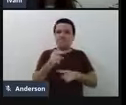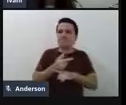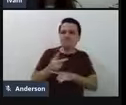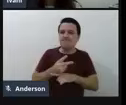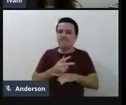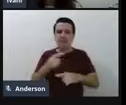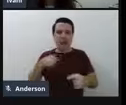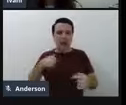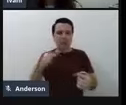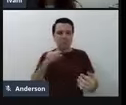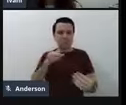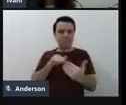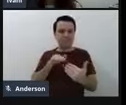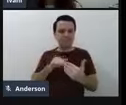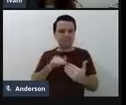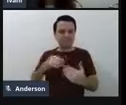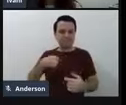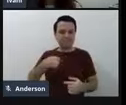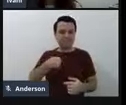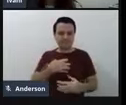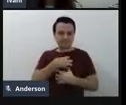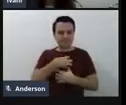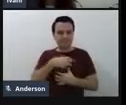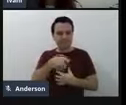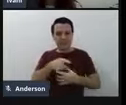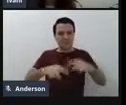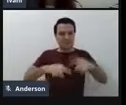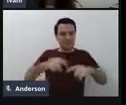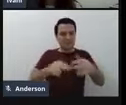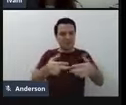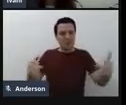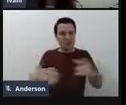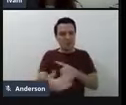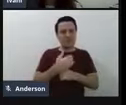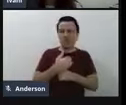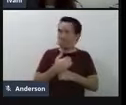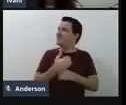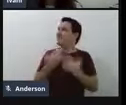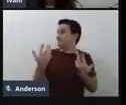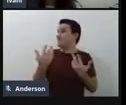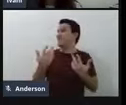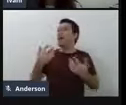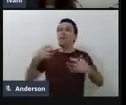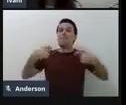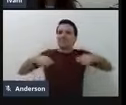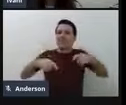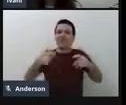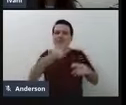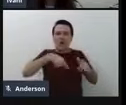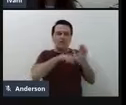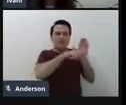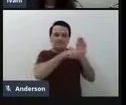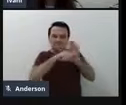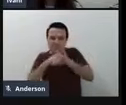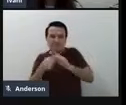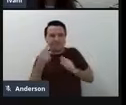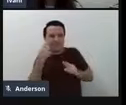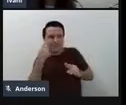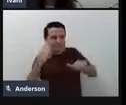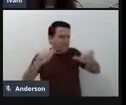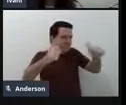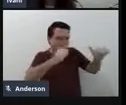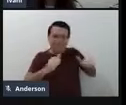porque isso tem um valor muito alto, né, para essa pessoa, e aí a gente vai identificando, né, isso é bem, bem